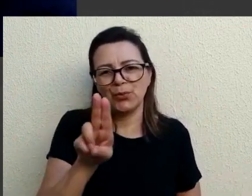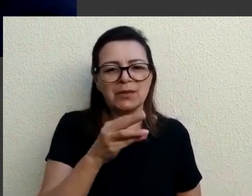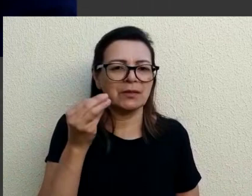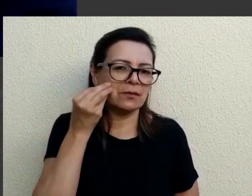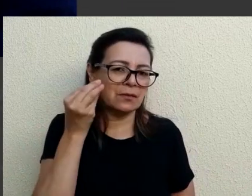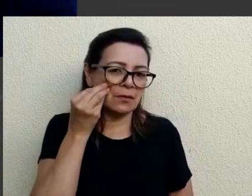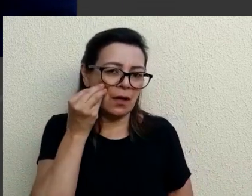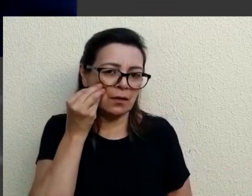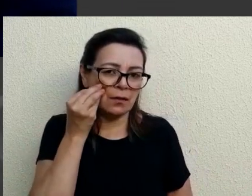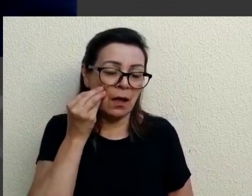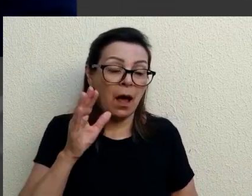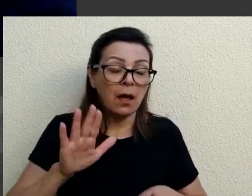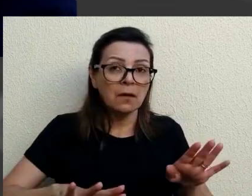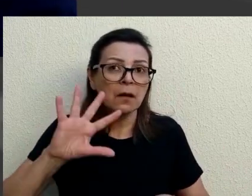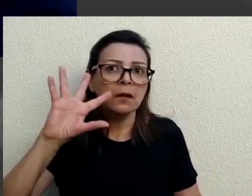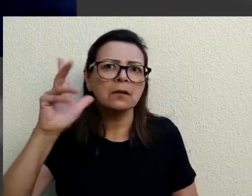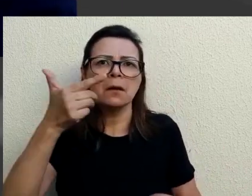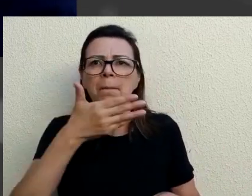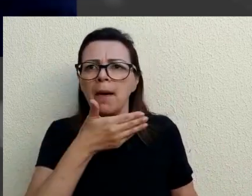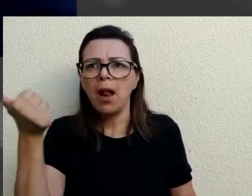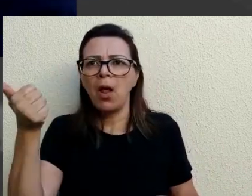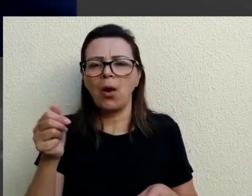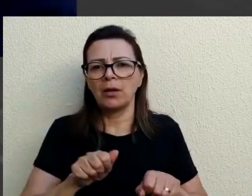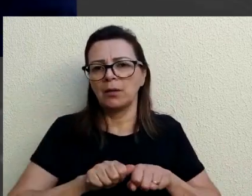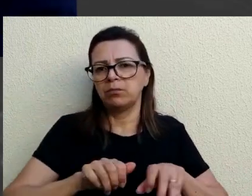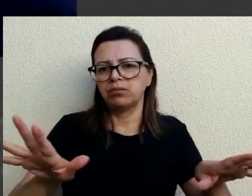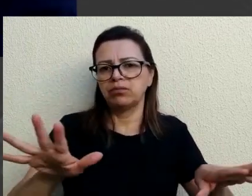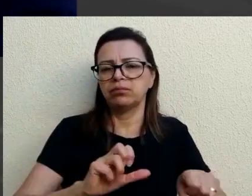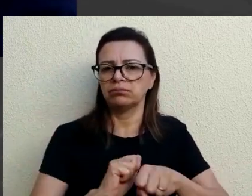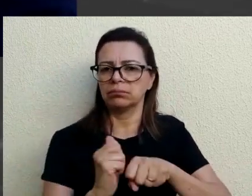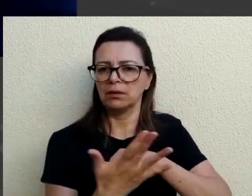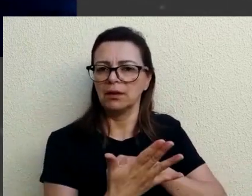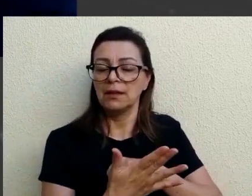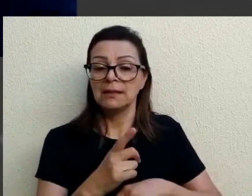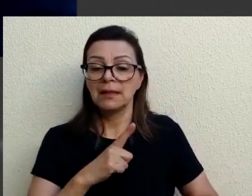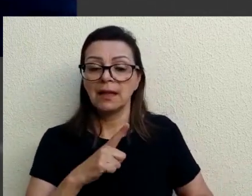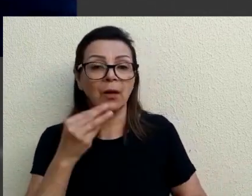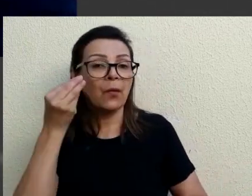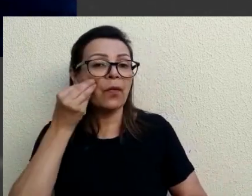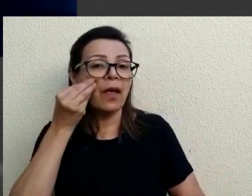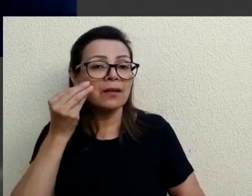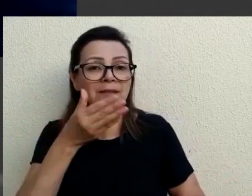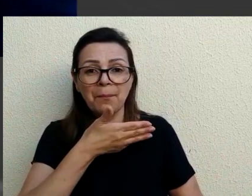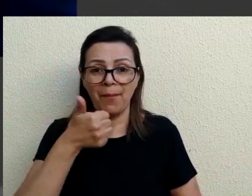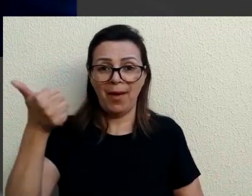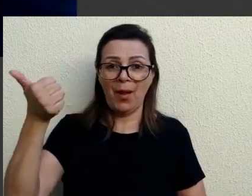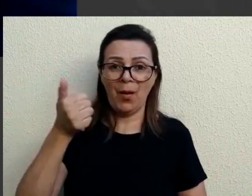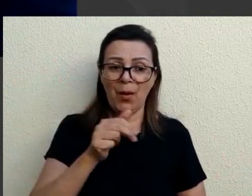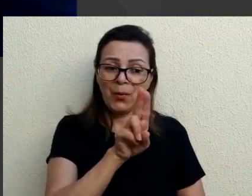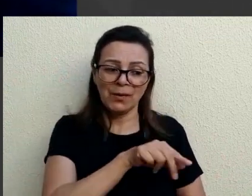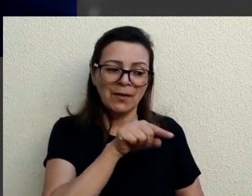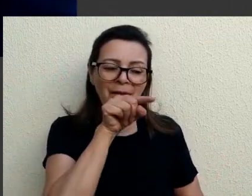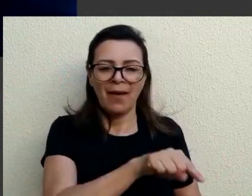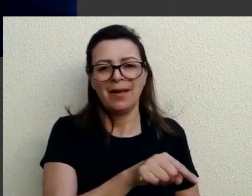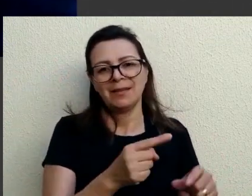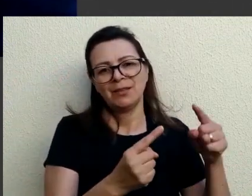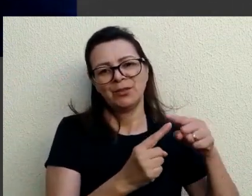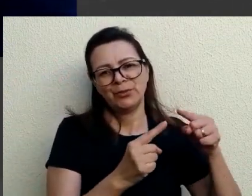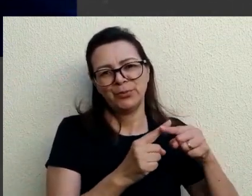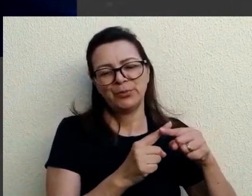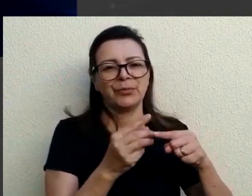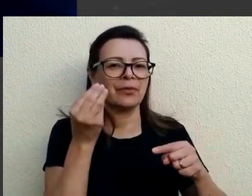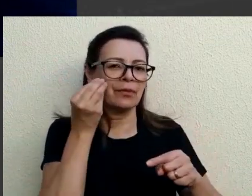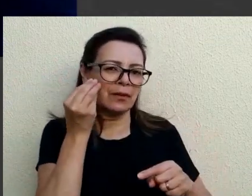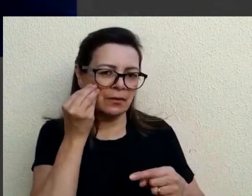talvez a gente tivesse condições de tomar decisões melhores em relação à pandemia com uma testagem mais apropriada, professor, aplicando esse tipo de